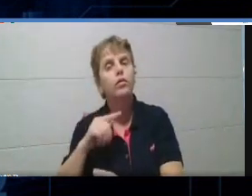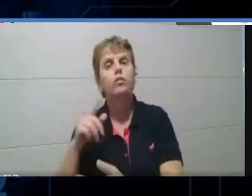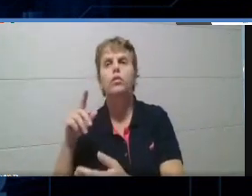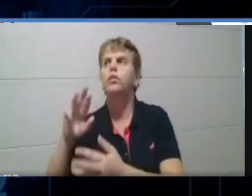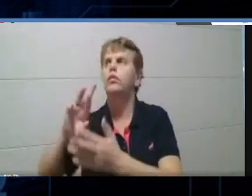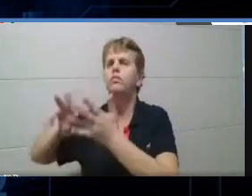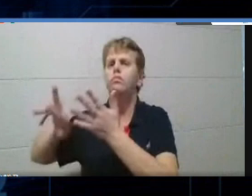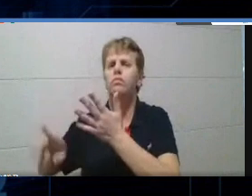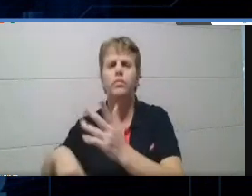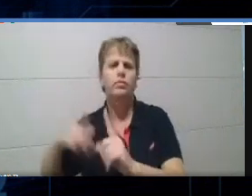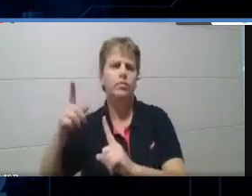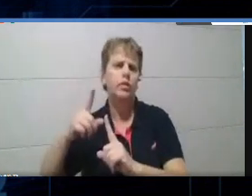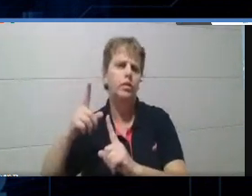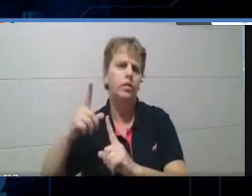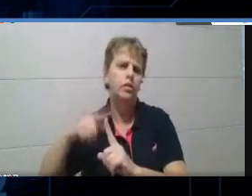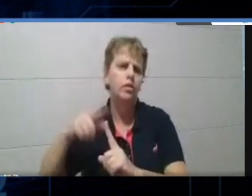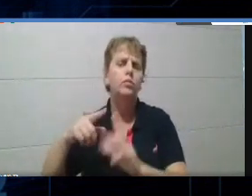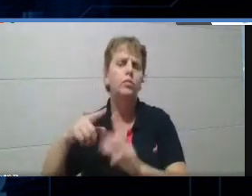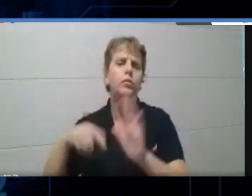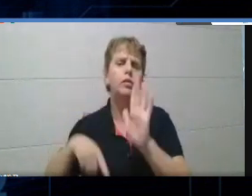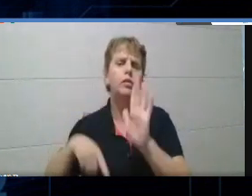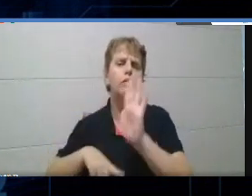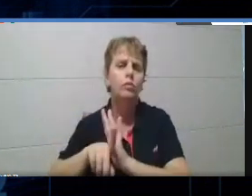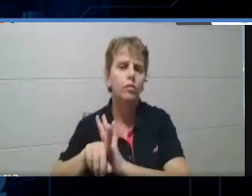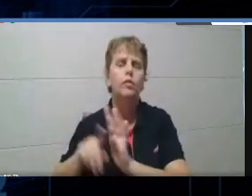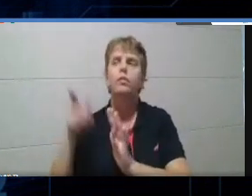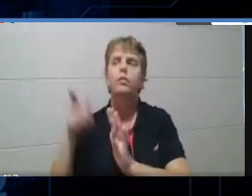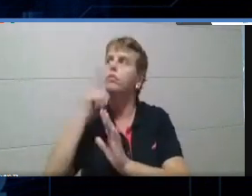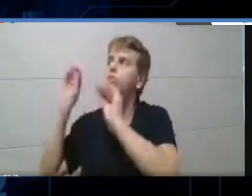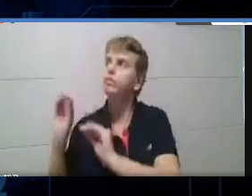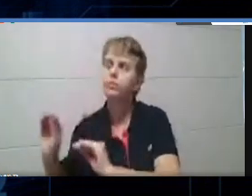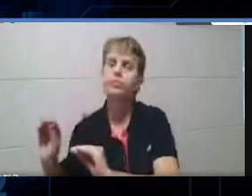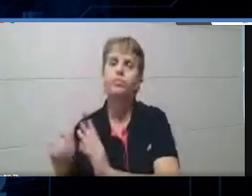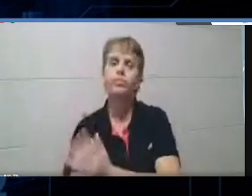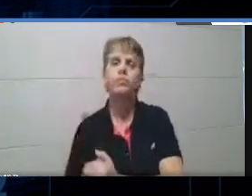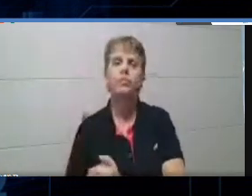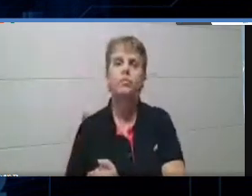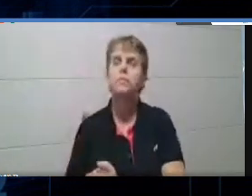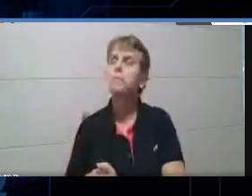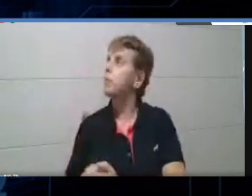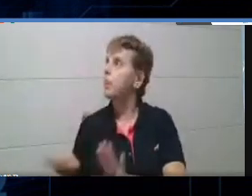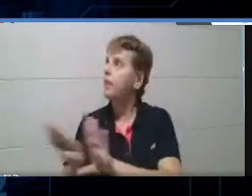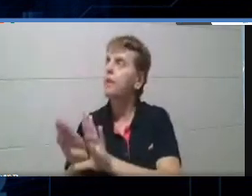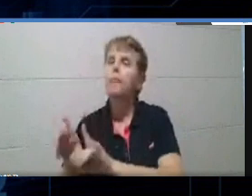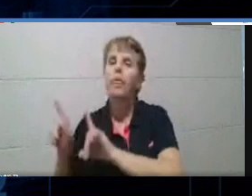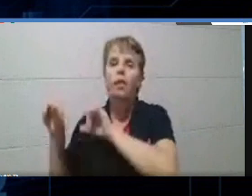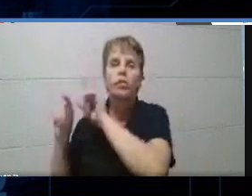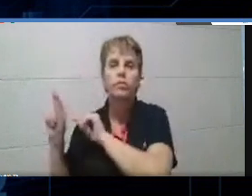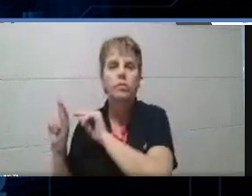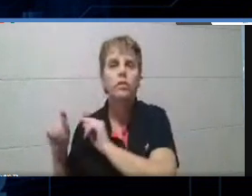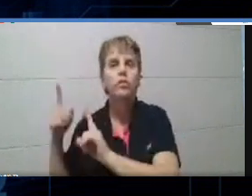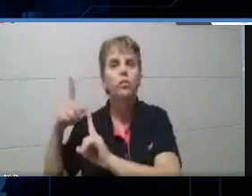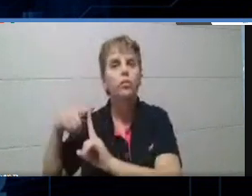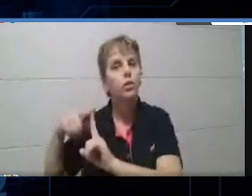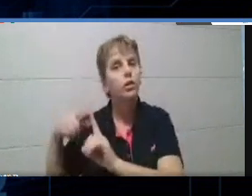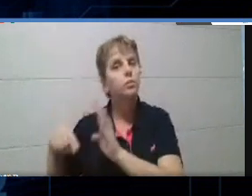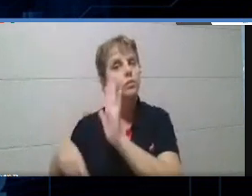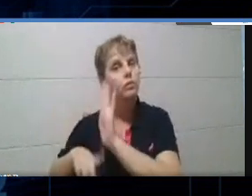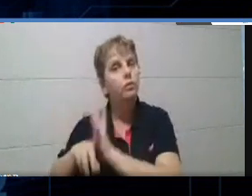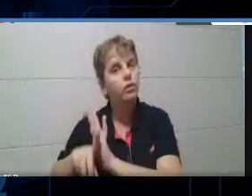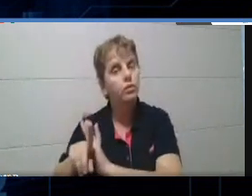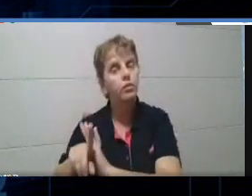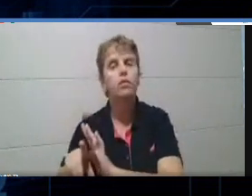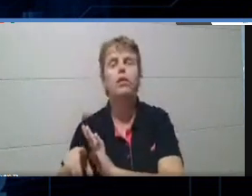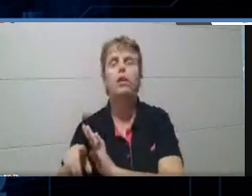nesse menu aqui em cima, tem algumas opções para questão, tipos de questão, tá? Então, tem a multiple